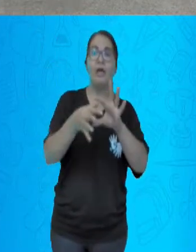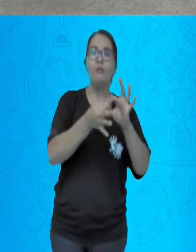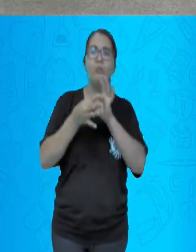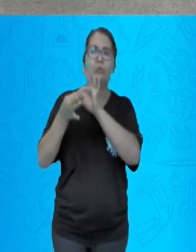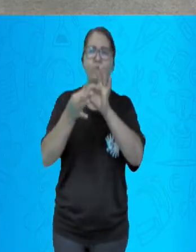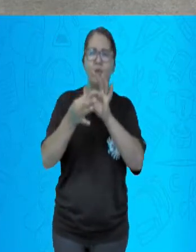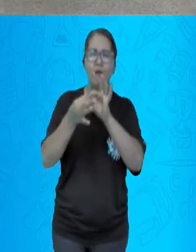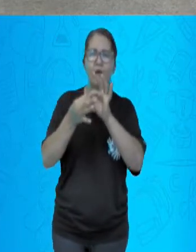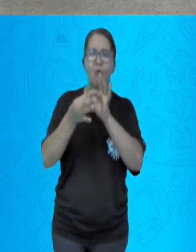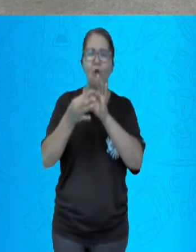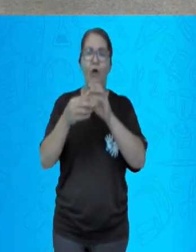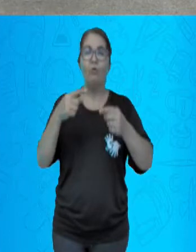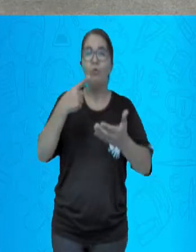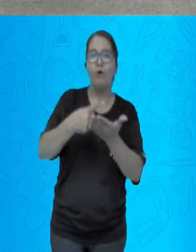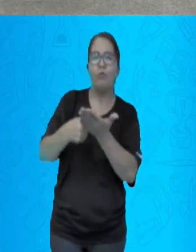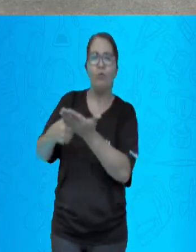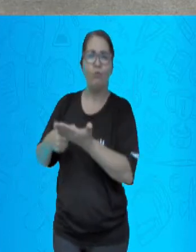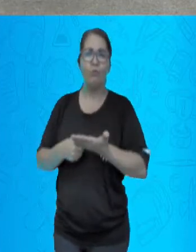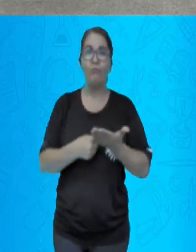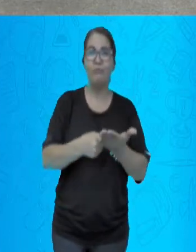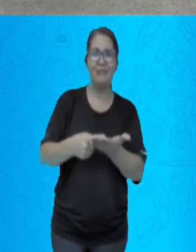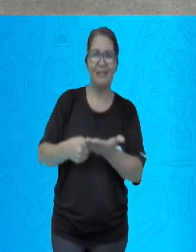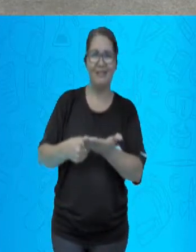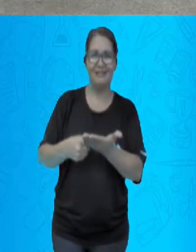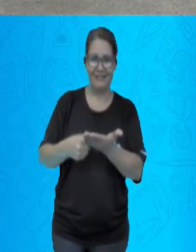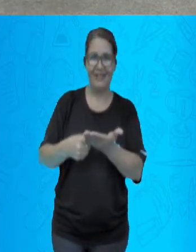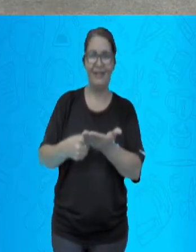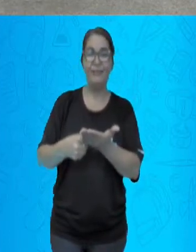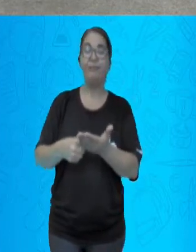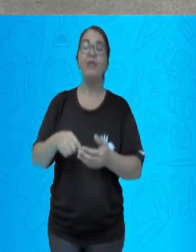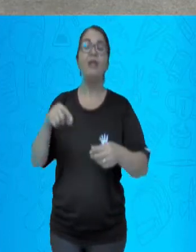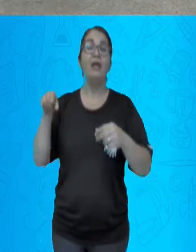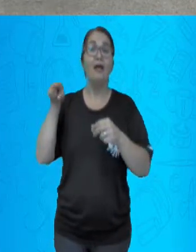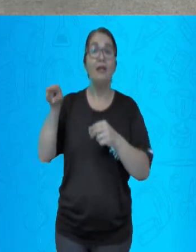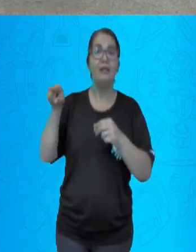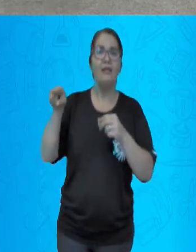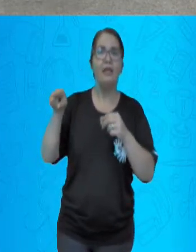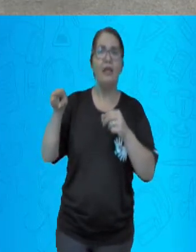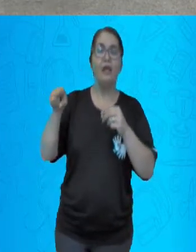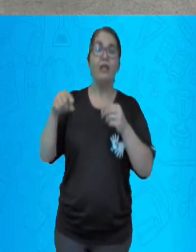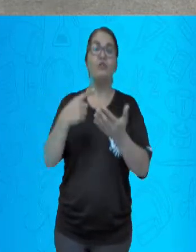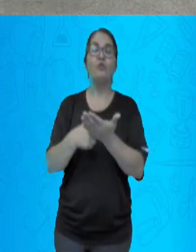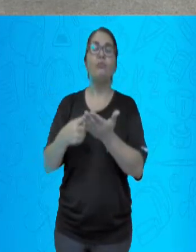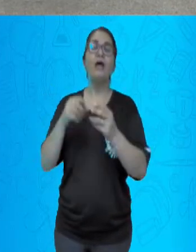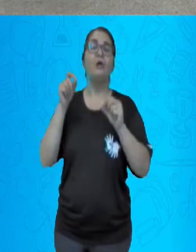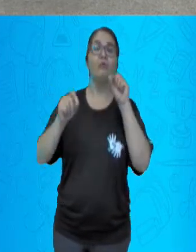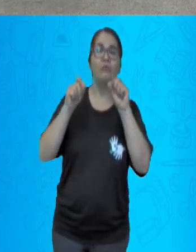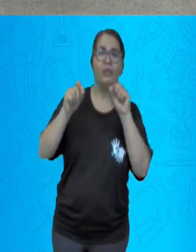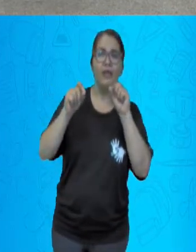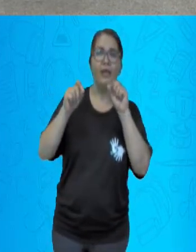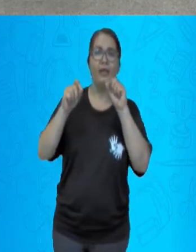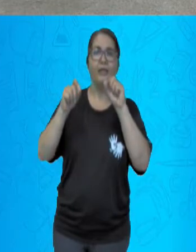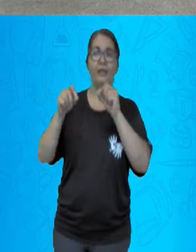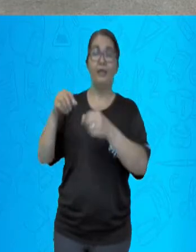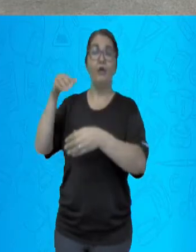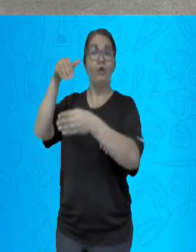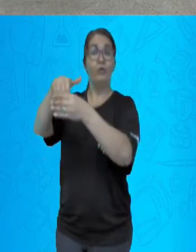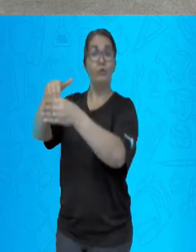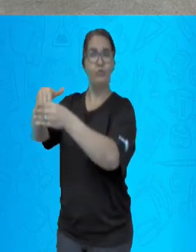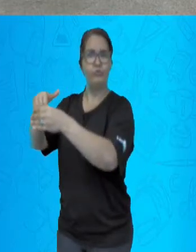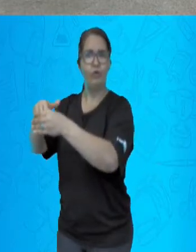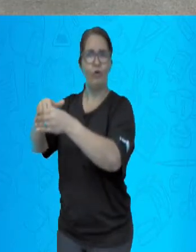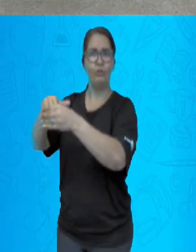oligarquia se imobilizasse e elegesse o seu próprio candidato. E exigia que esse candidato